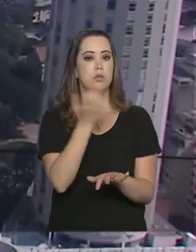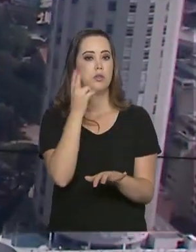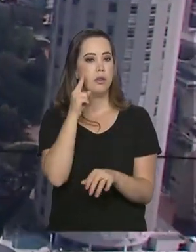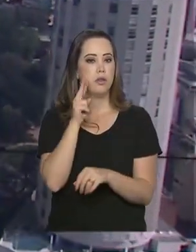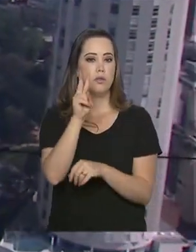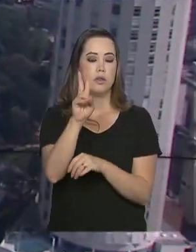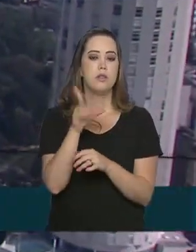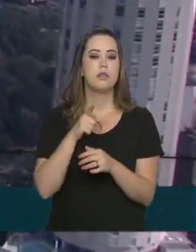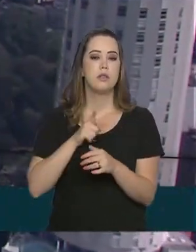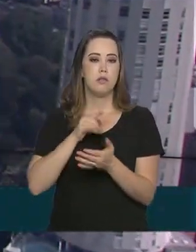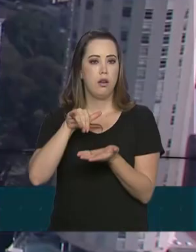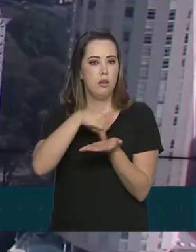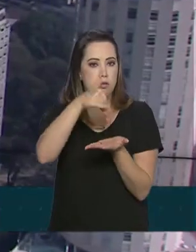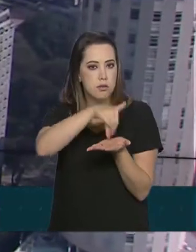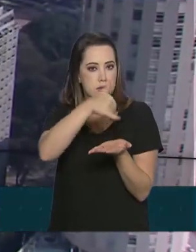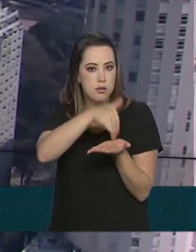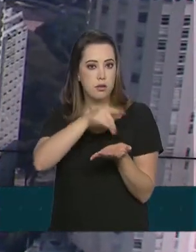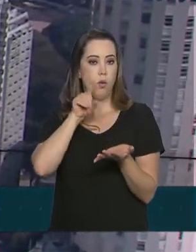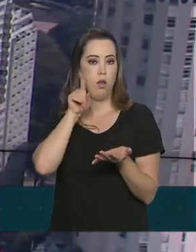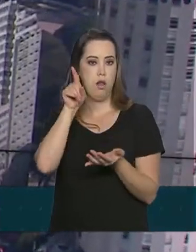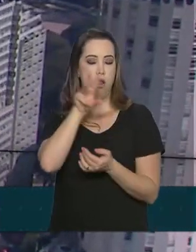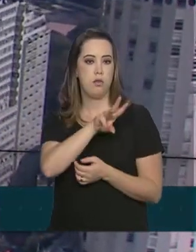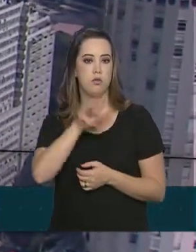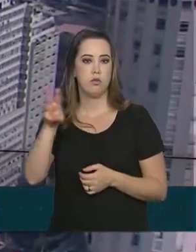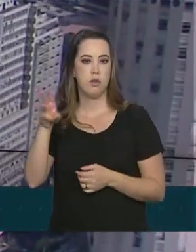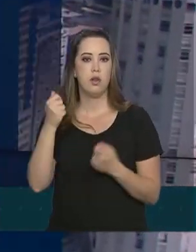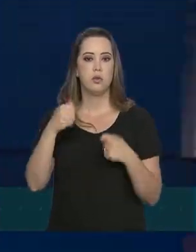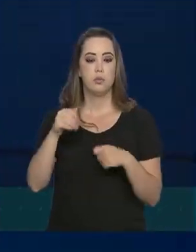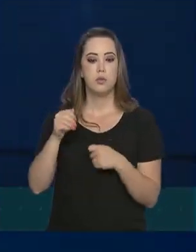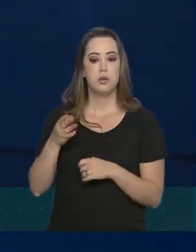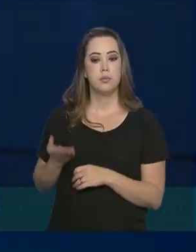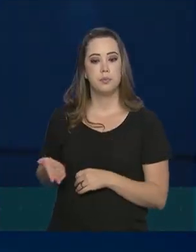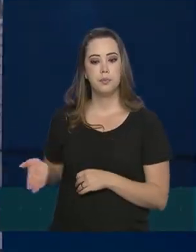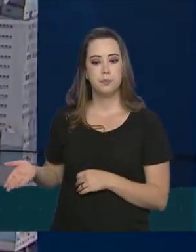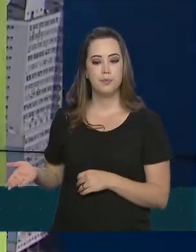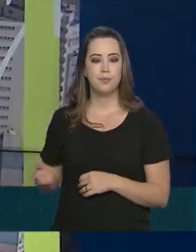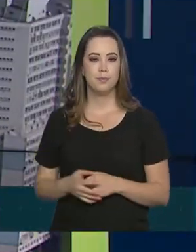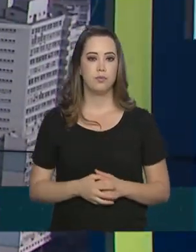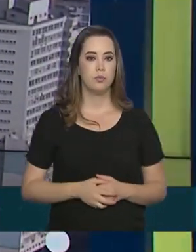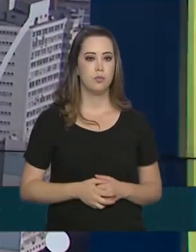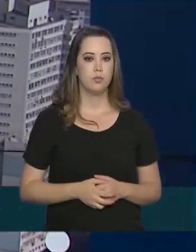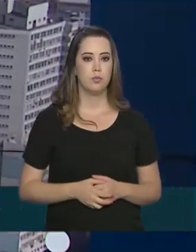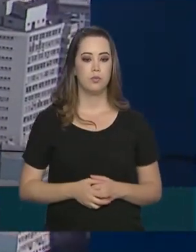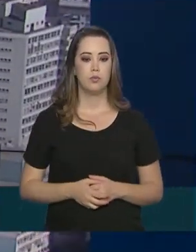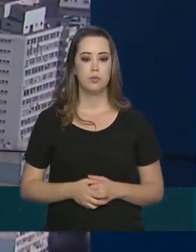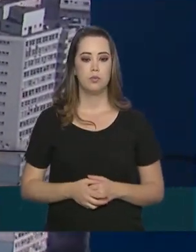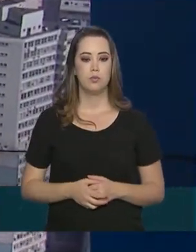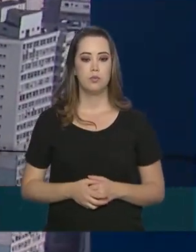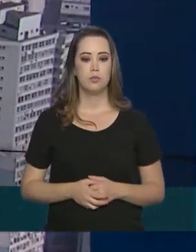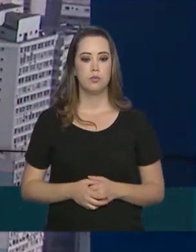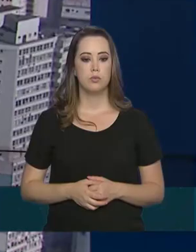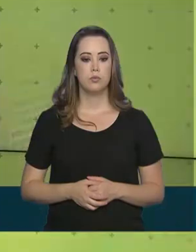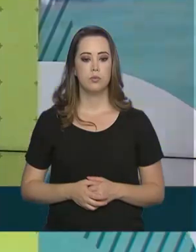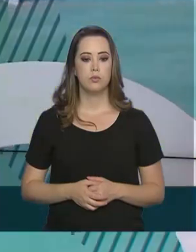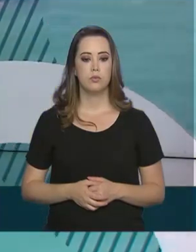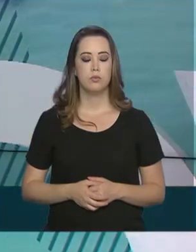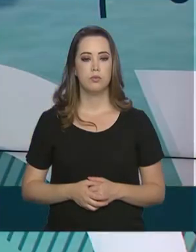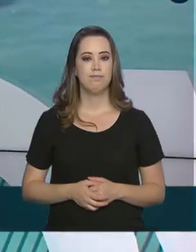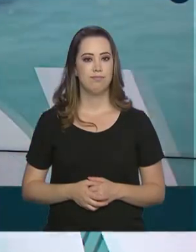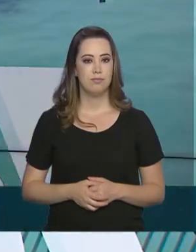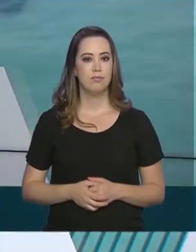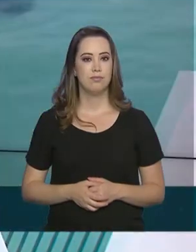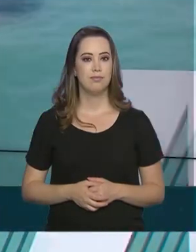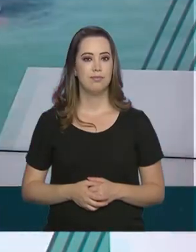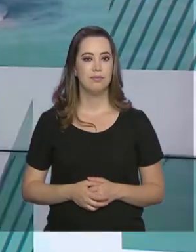verificar se estão registrados no sistema, devem acessar o site idestudantiltudojunto.mec.gov